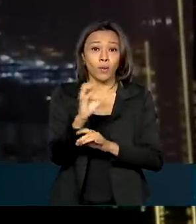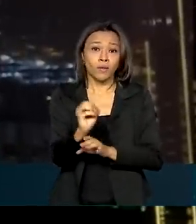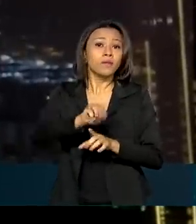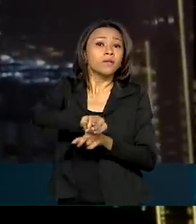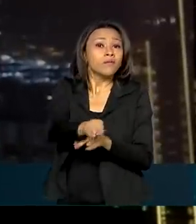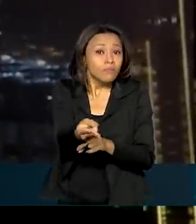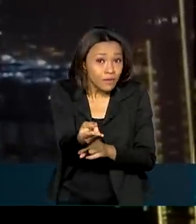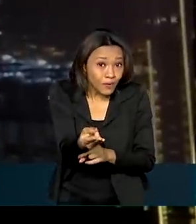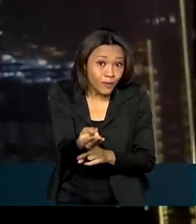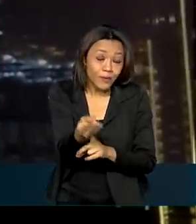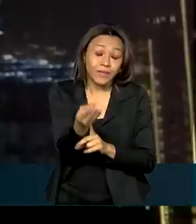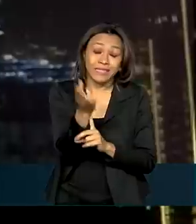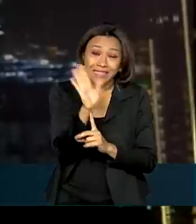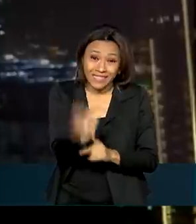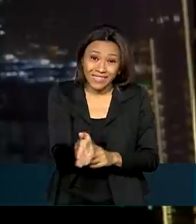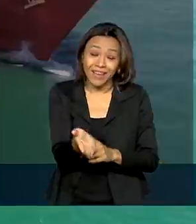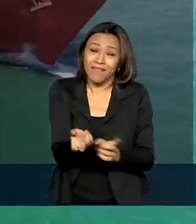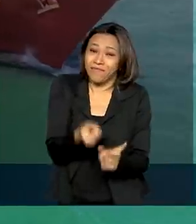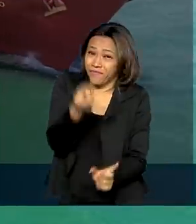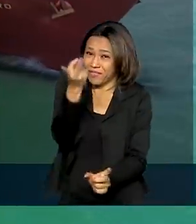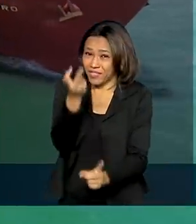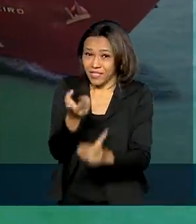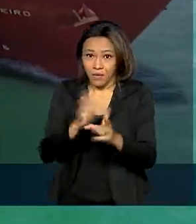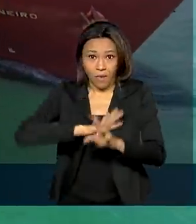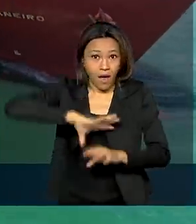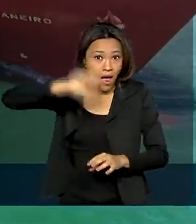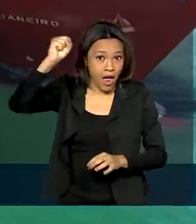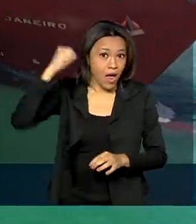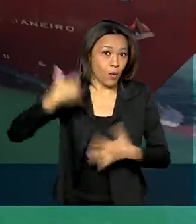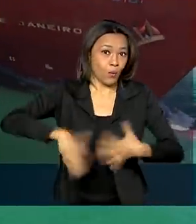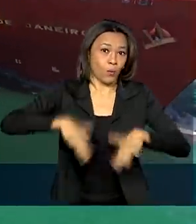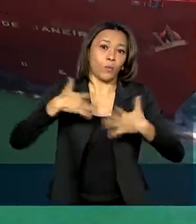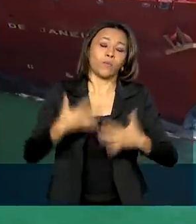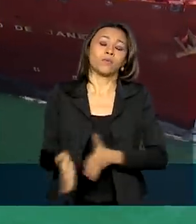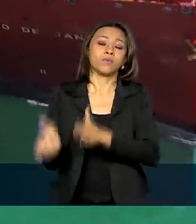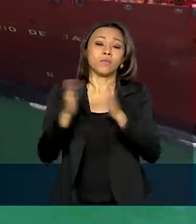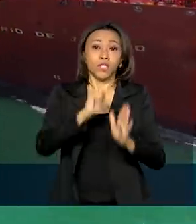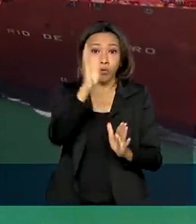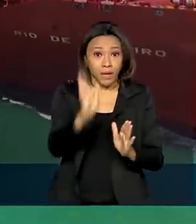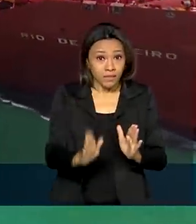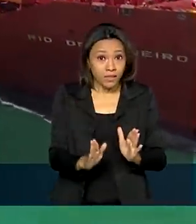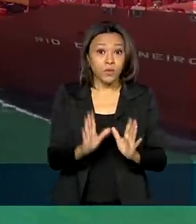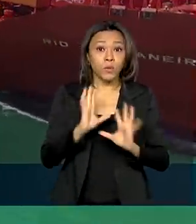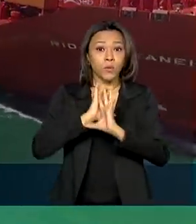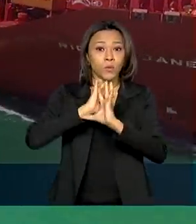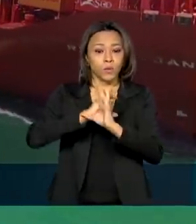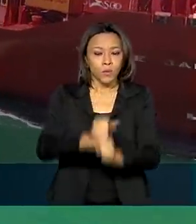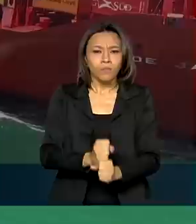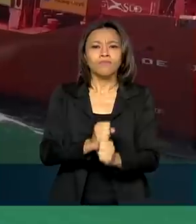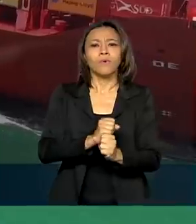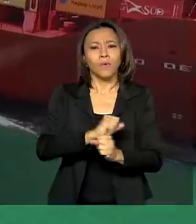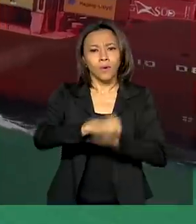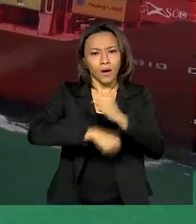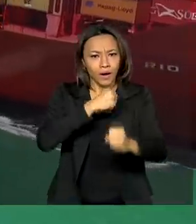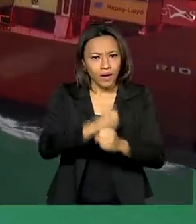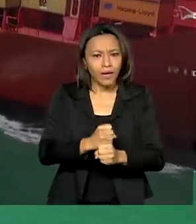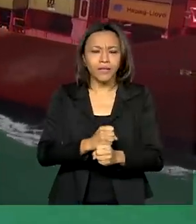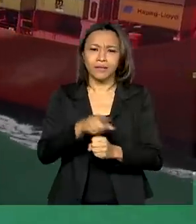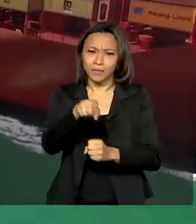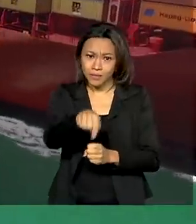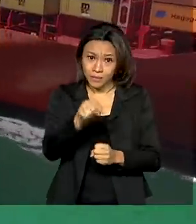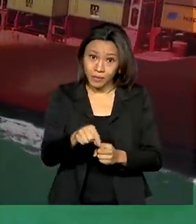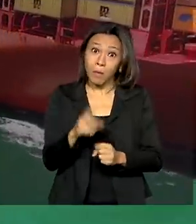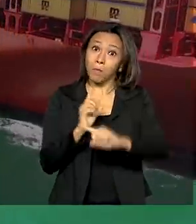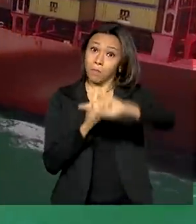exportadas, o que é um recorde. A previsão é que o Brasil feche o ano com saldo positivo de 55 bilhões de